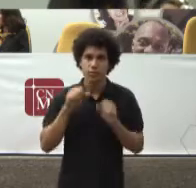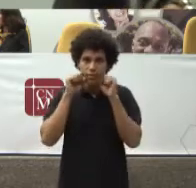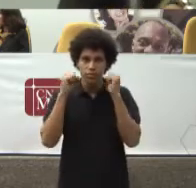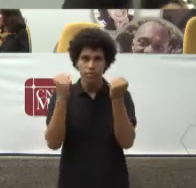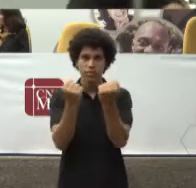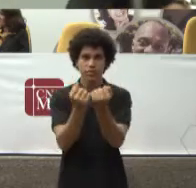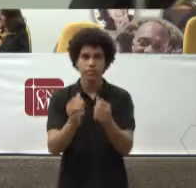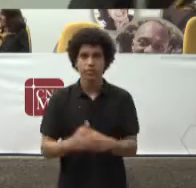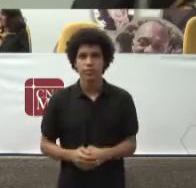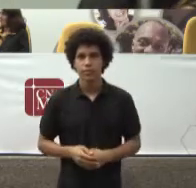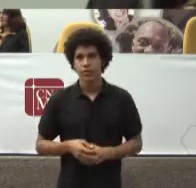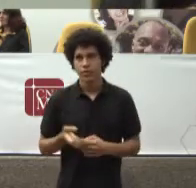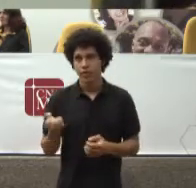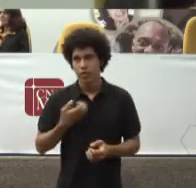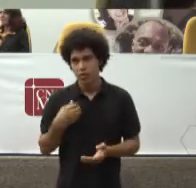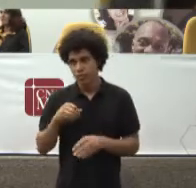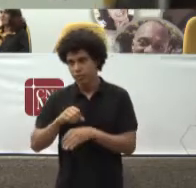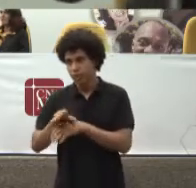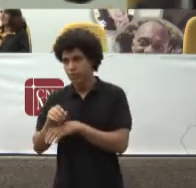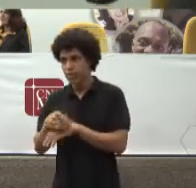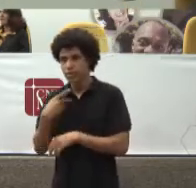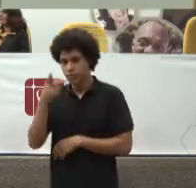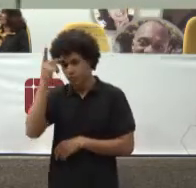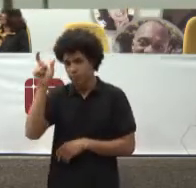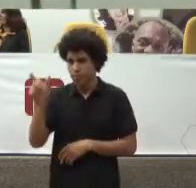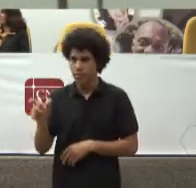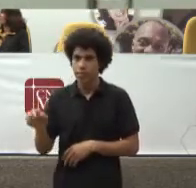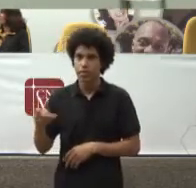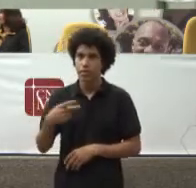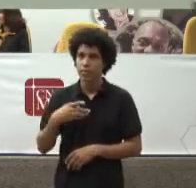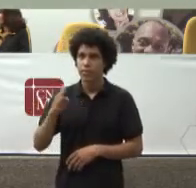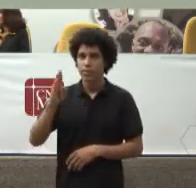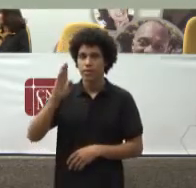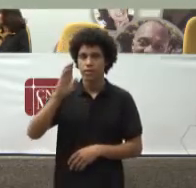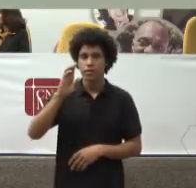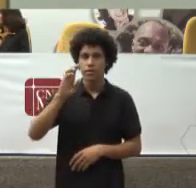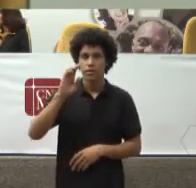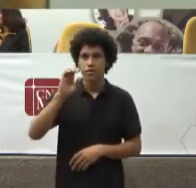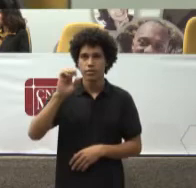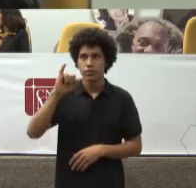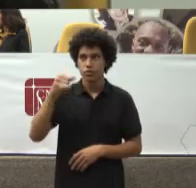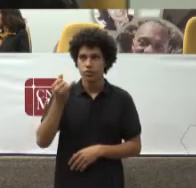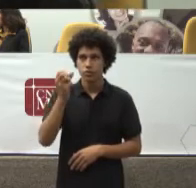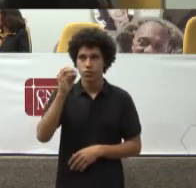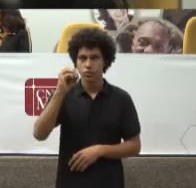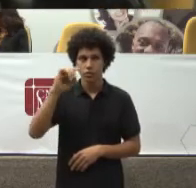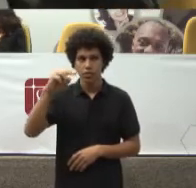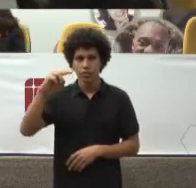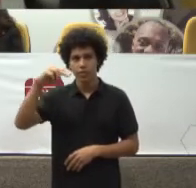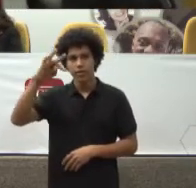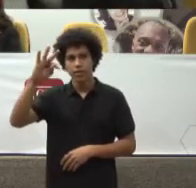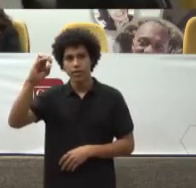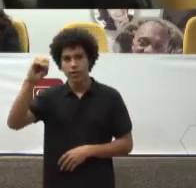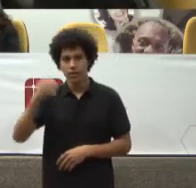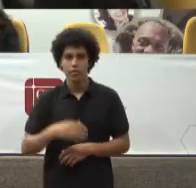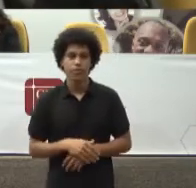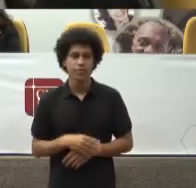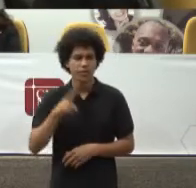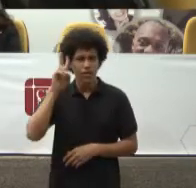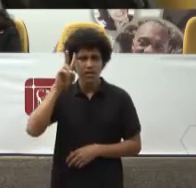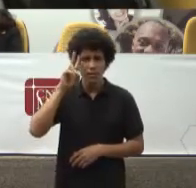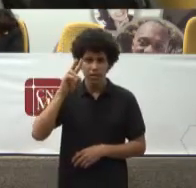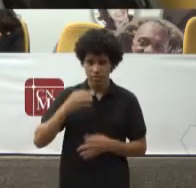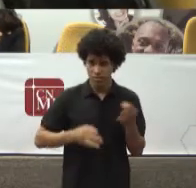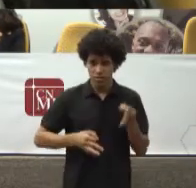Queria passar Agora a palavra Ao desembargador federal João Pedro Gebraneto Lembrando que o desembargador Ele é mestre em direito Pela